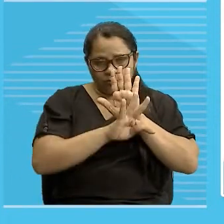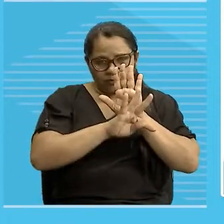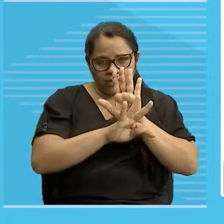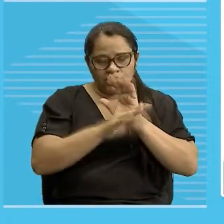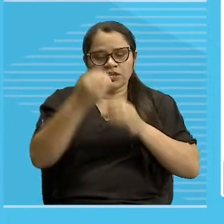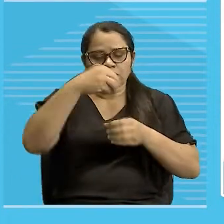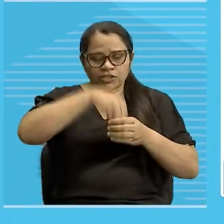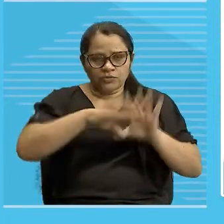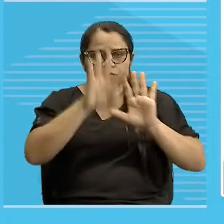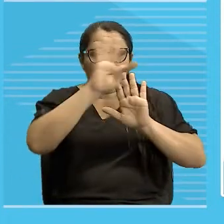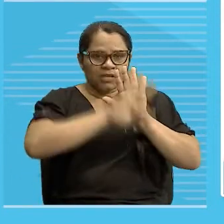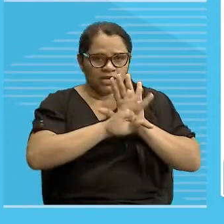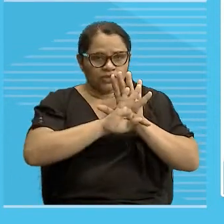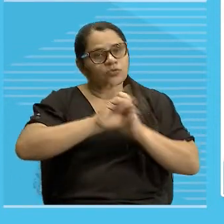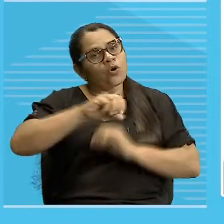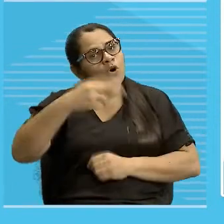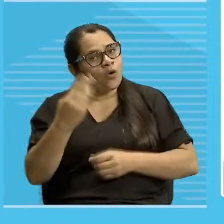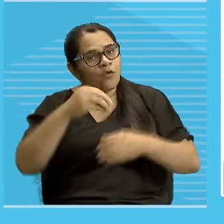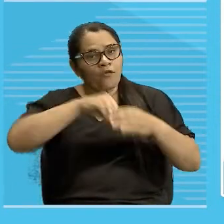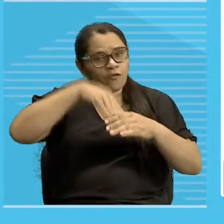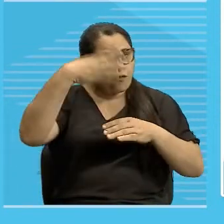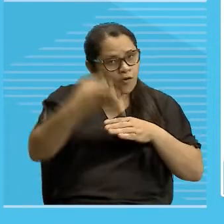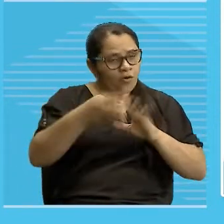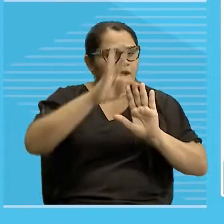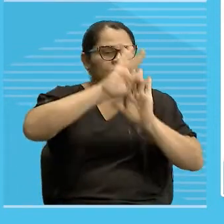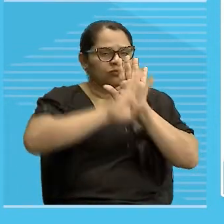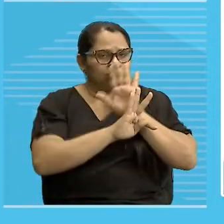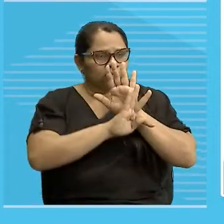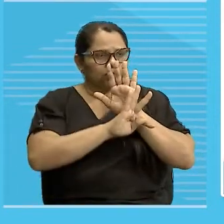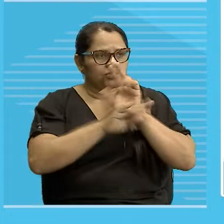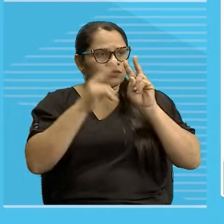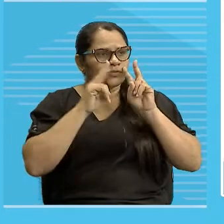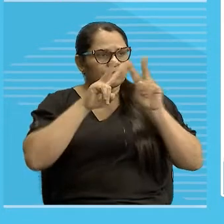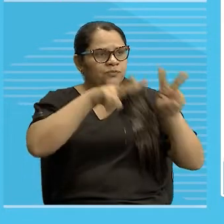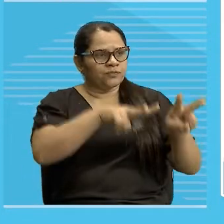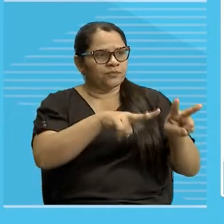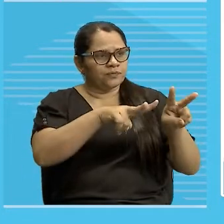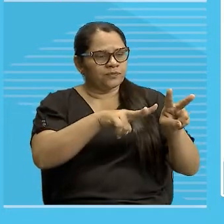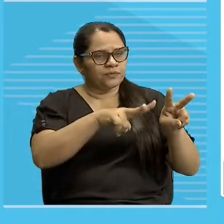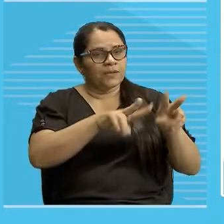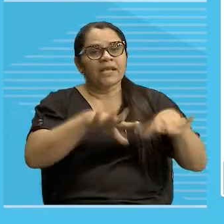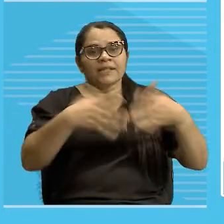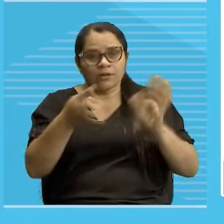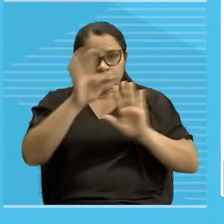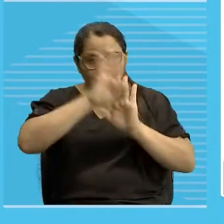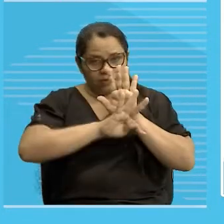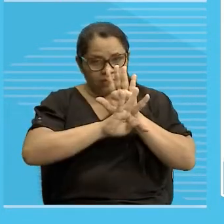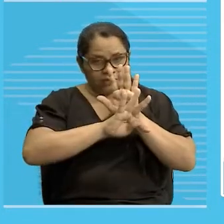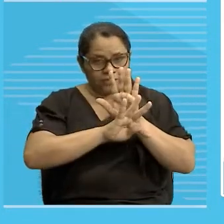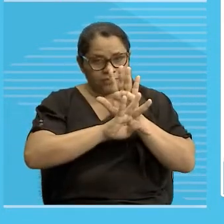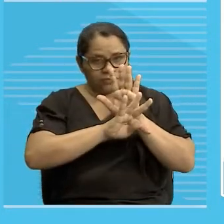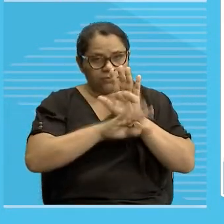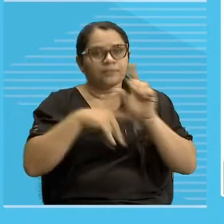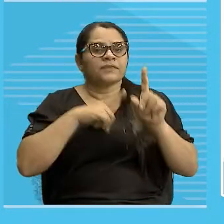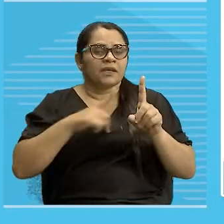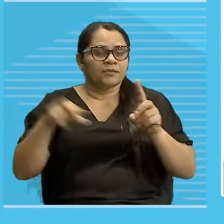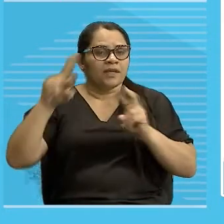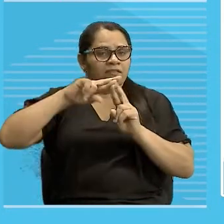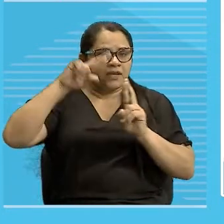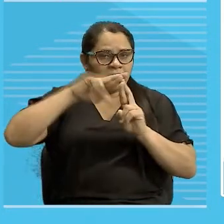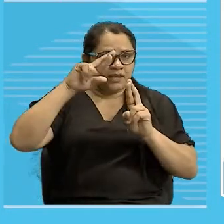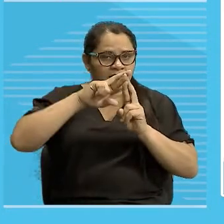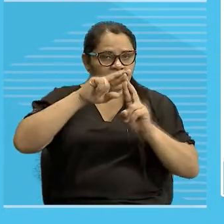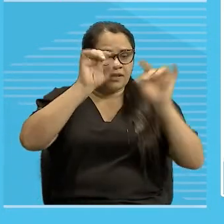dentro do texto quanto fora dele. Então, aí no texto temos referências específicas às